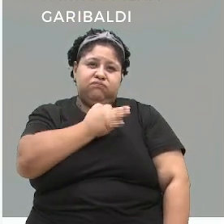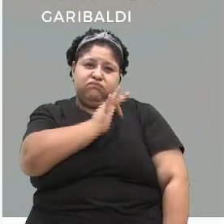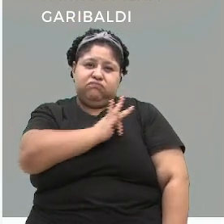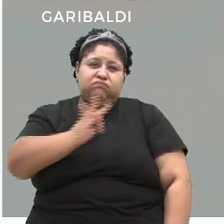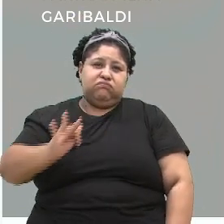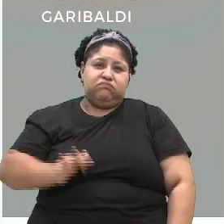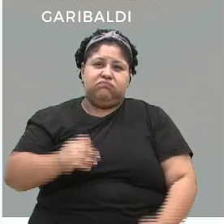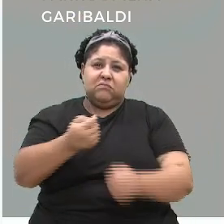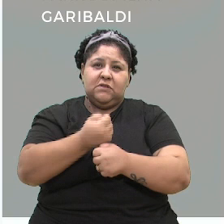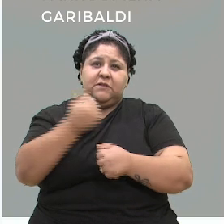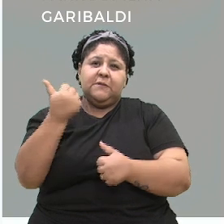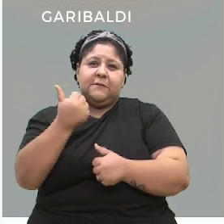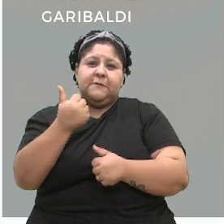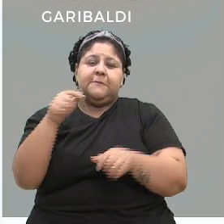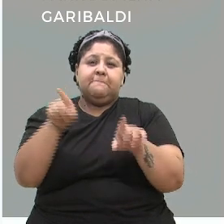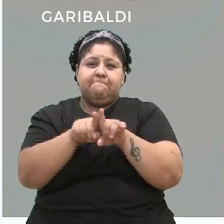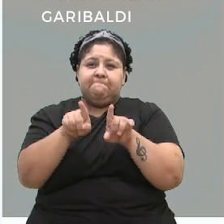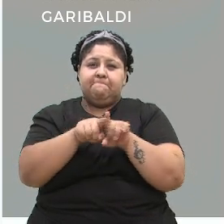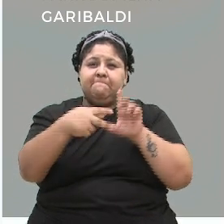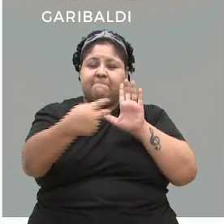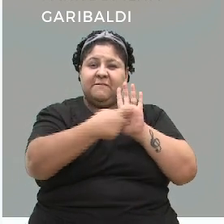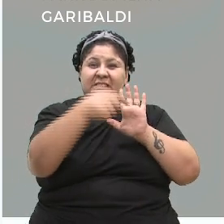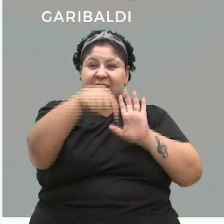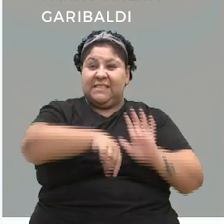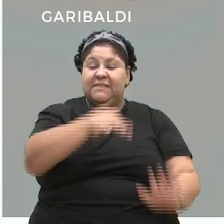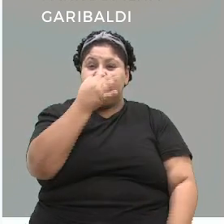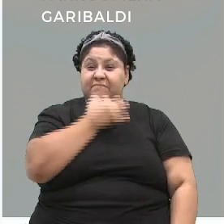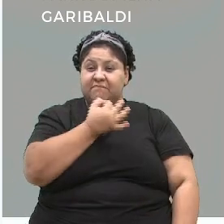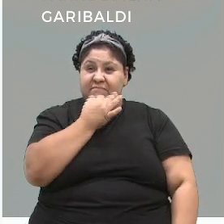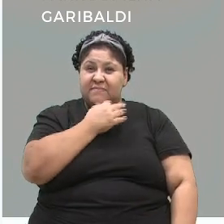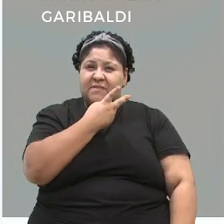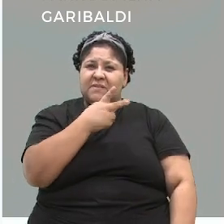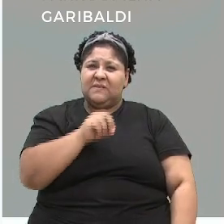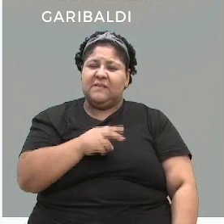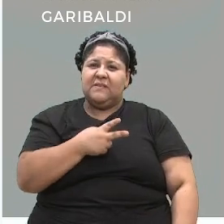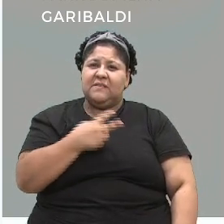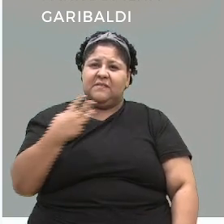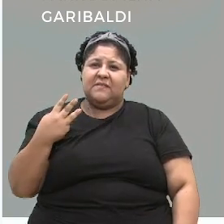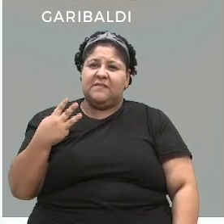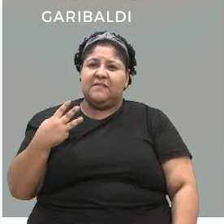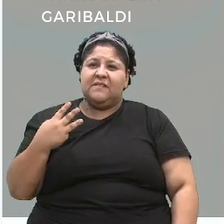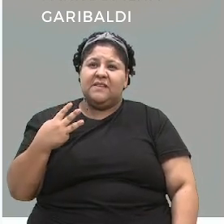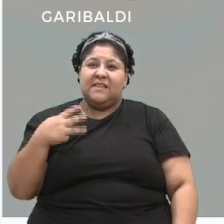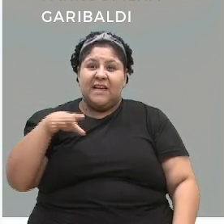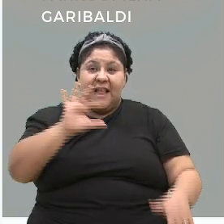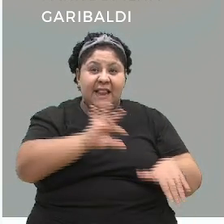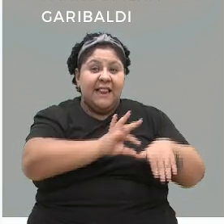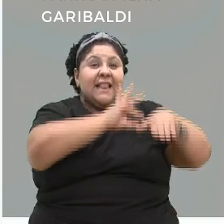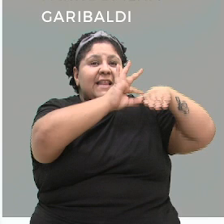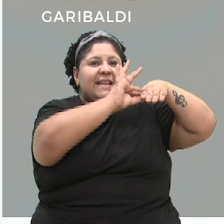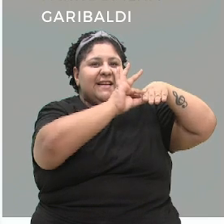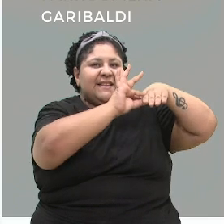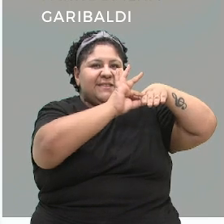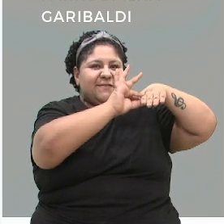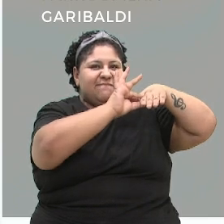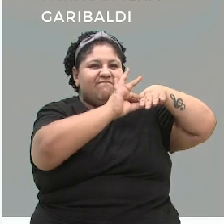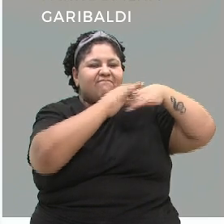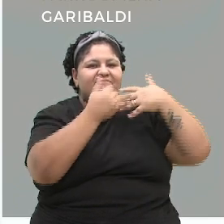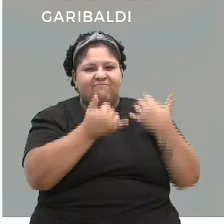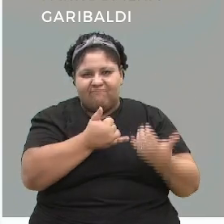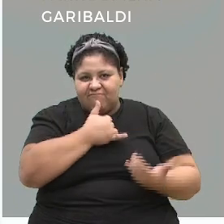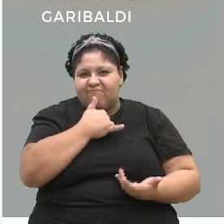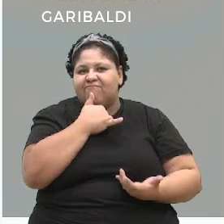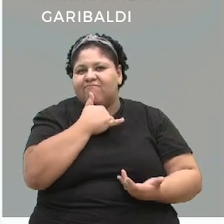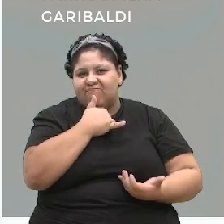Jaquirana. E eu quero chamar a atenção que Caxias do Sul, em 2023, acabou liderando, infelizmente,